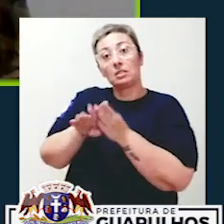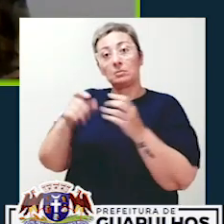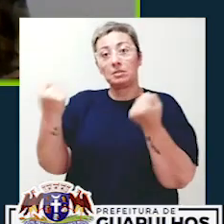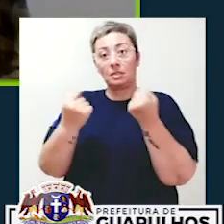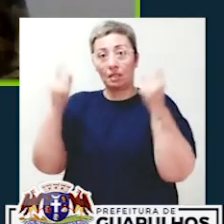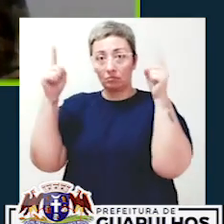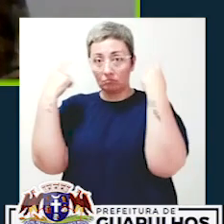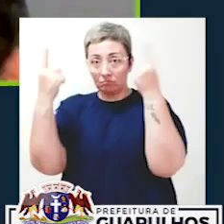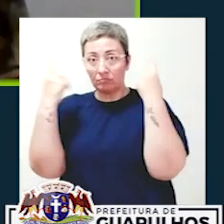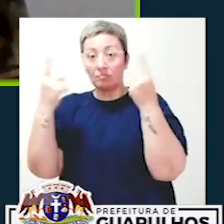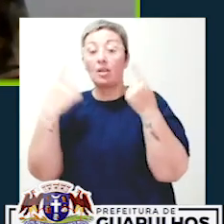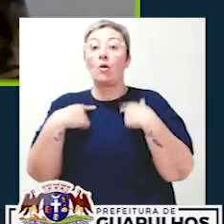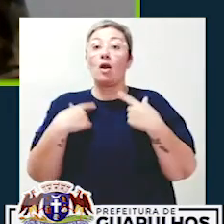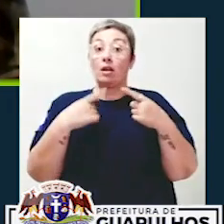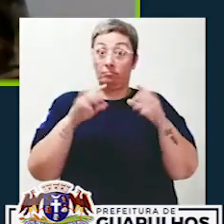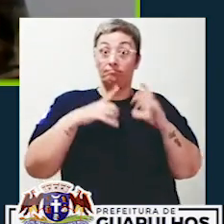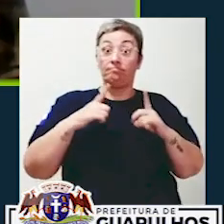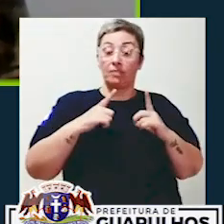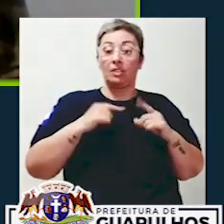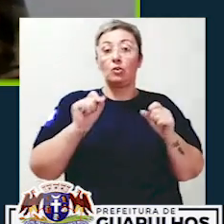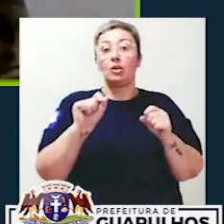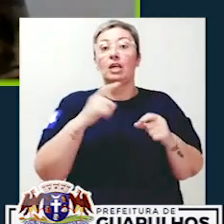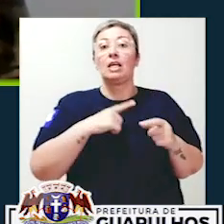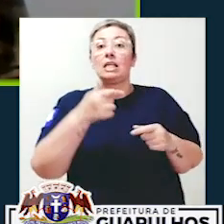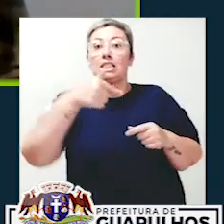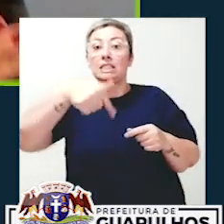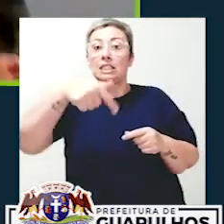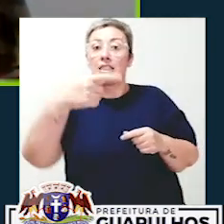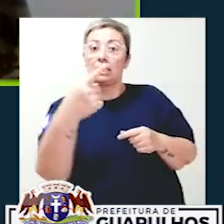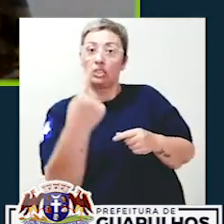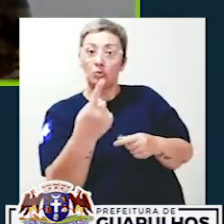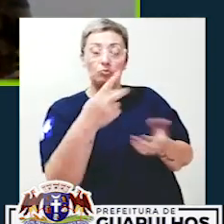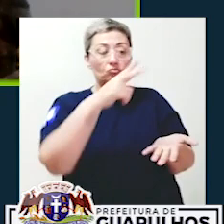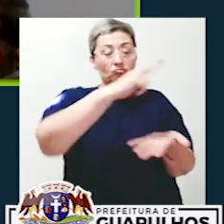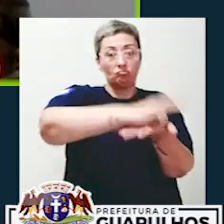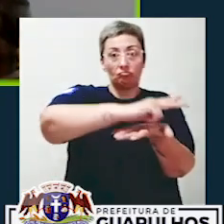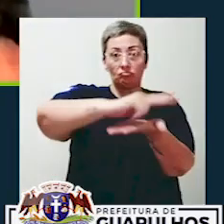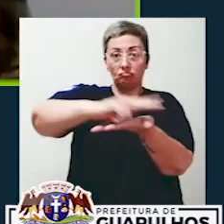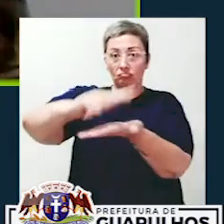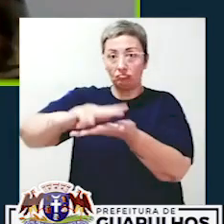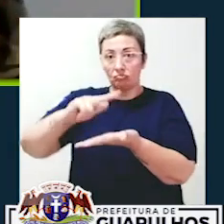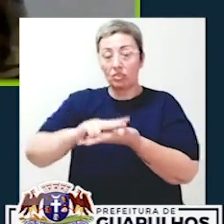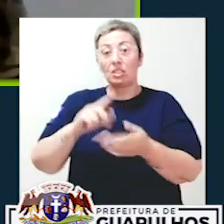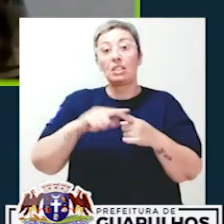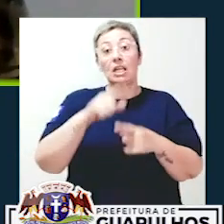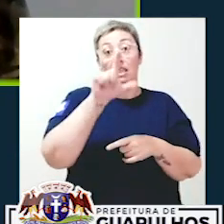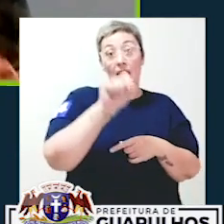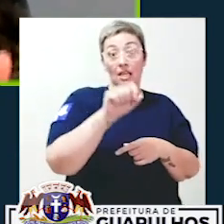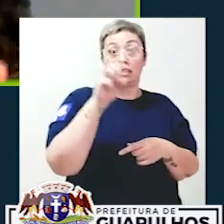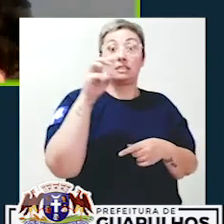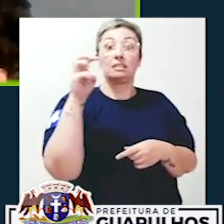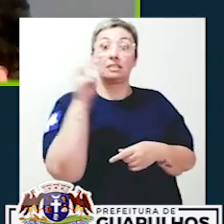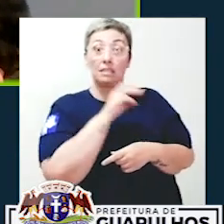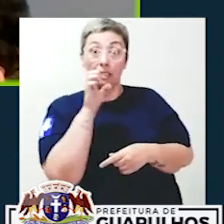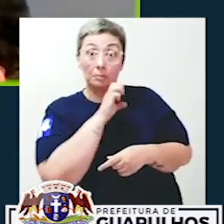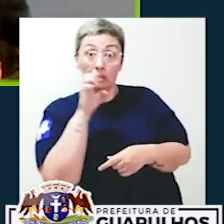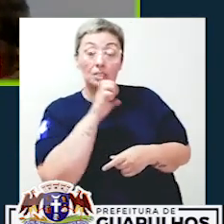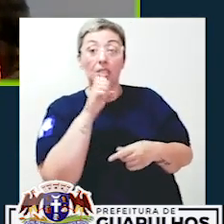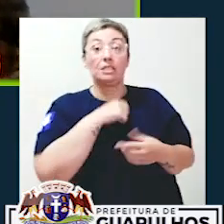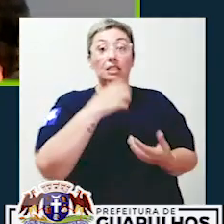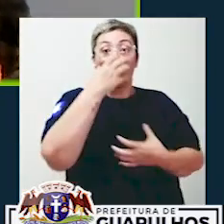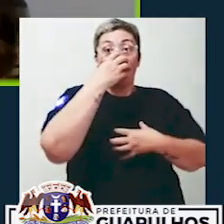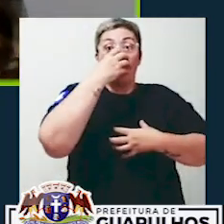estacionamento das ambulâncias. A estrutura, né, conta inicialmente com 71 leitos, sendo que 10 para emergências com